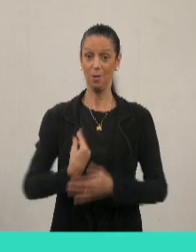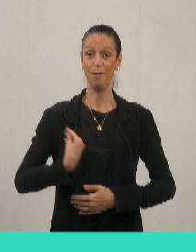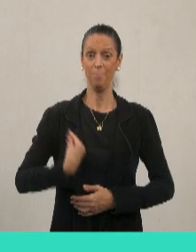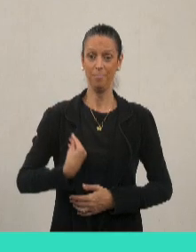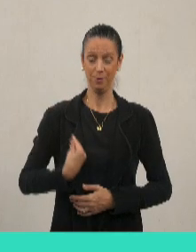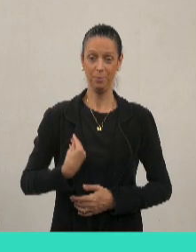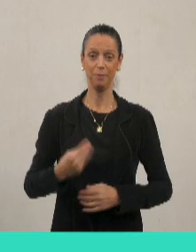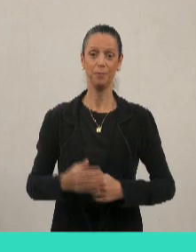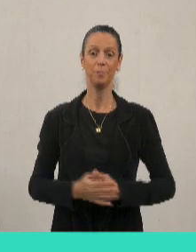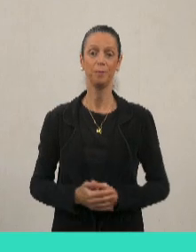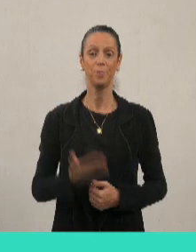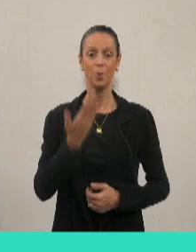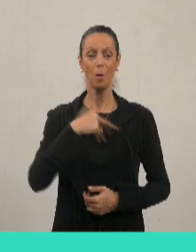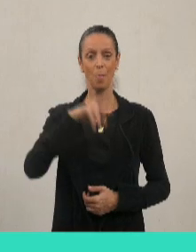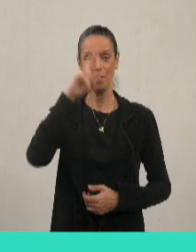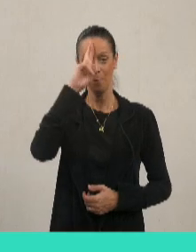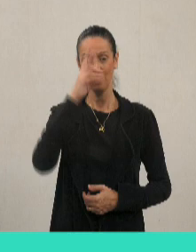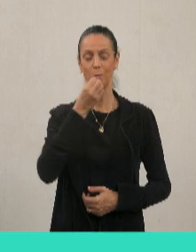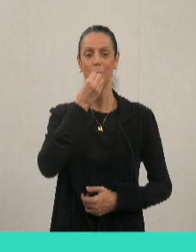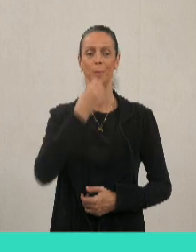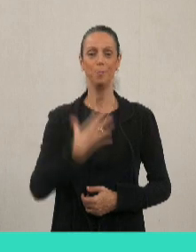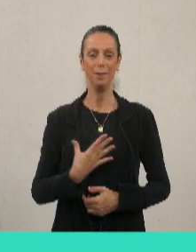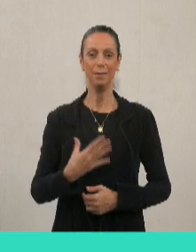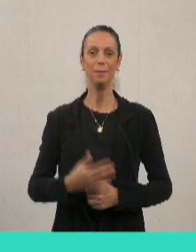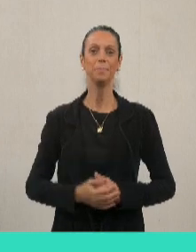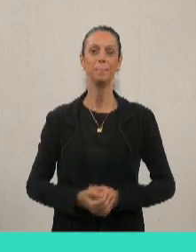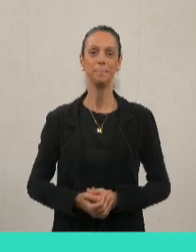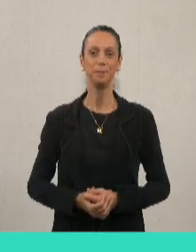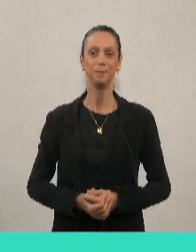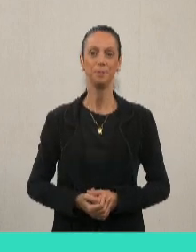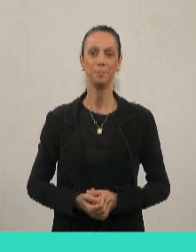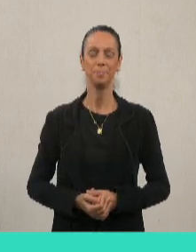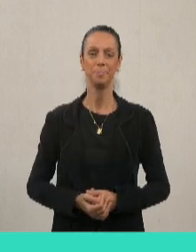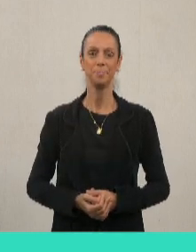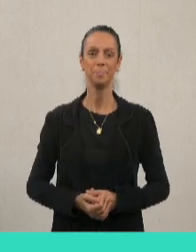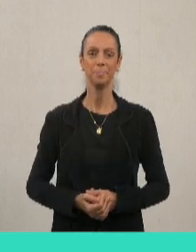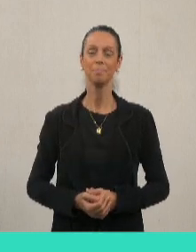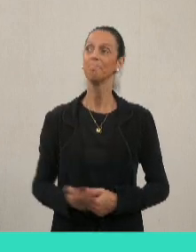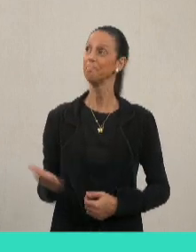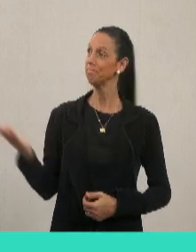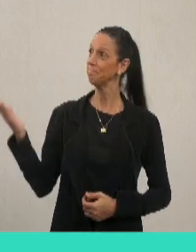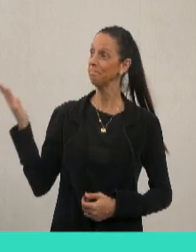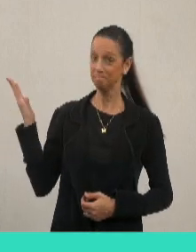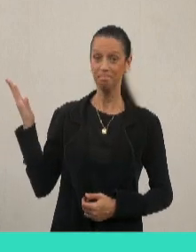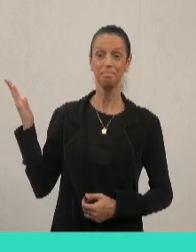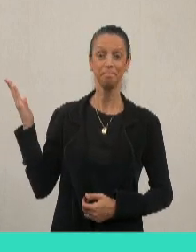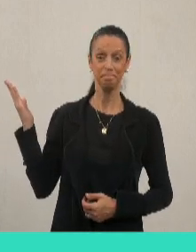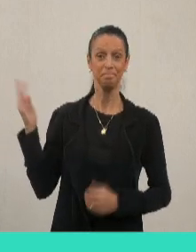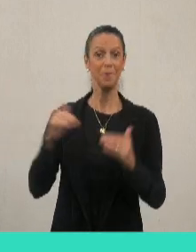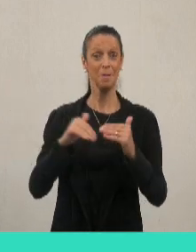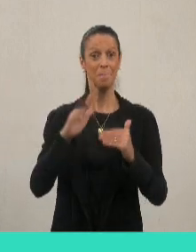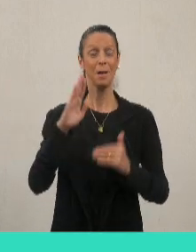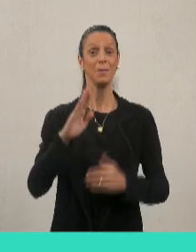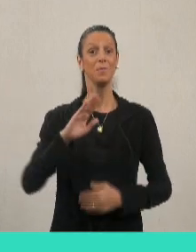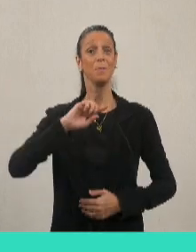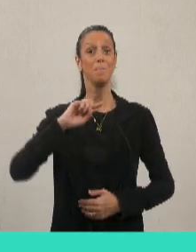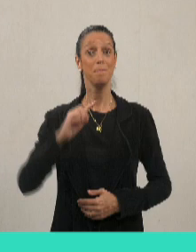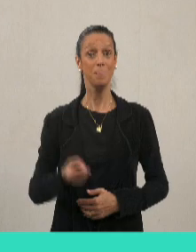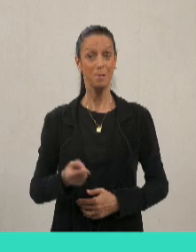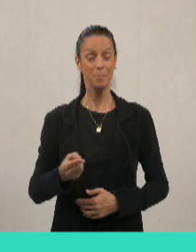o Almoço do Bem, né, isso aqui foi um, mais de mil feijão, feijoadas,